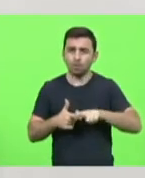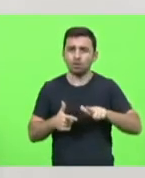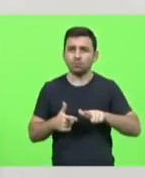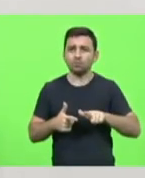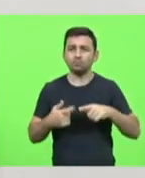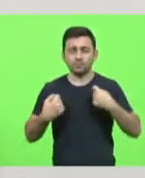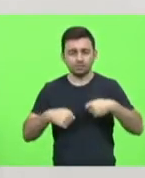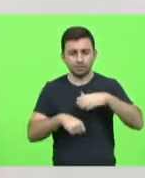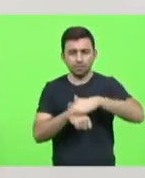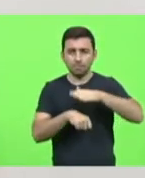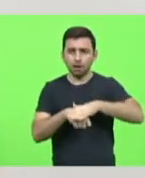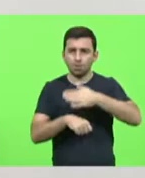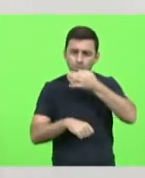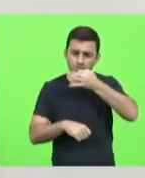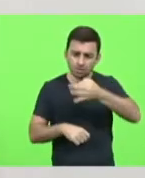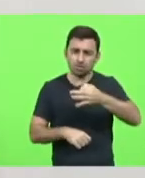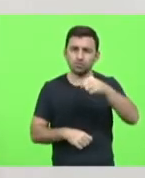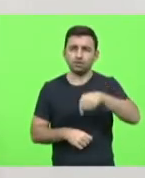exercer a nossa opinião.